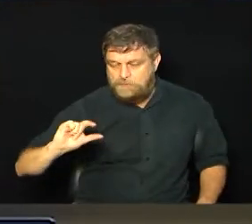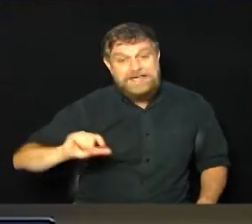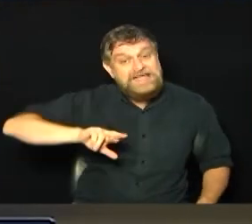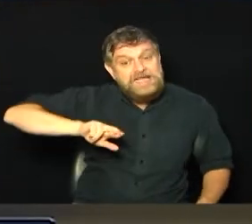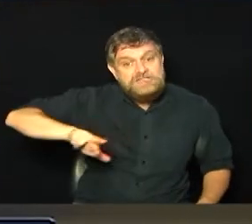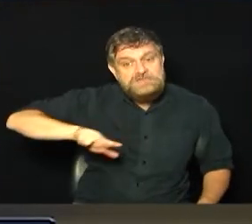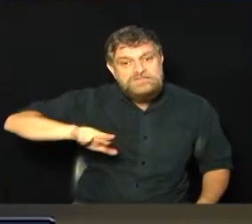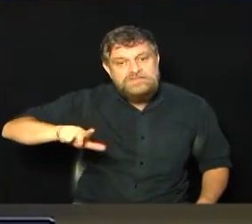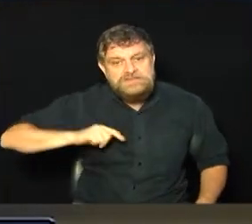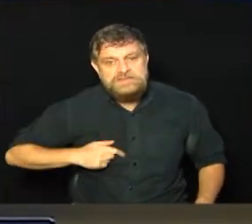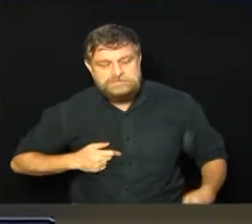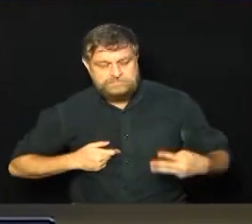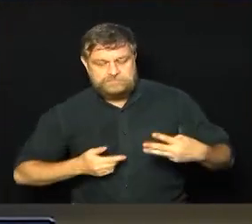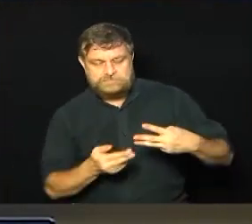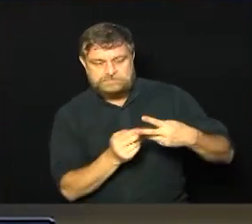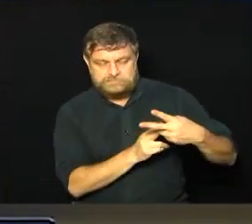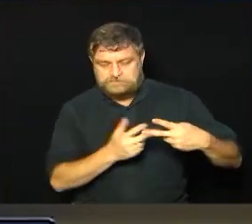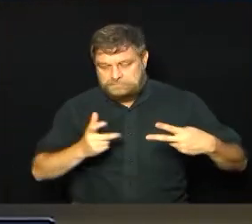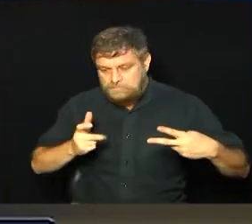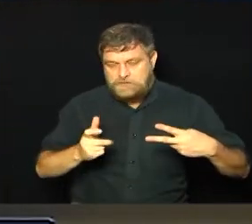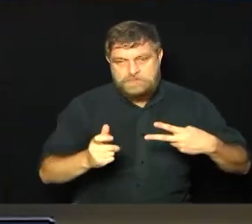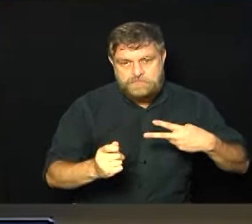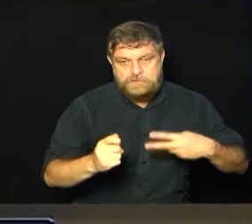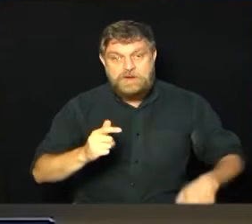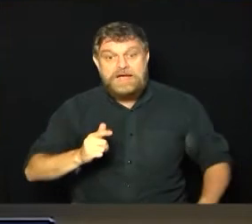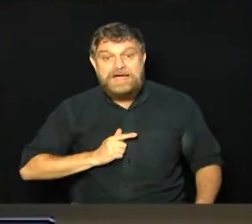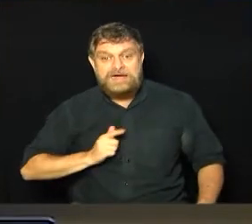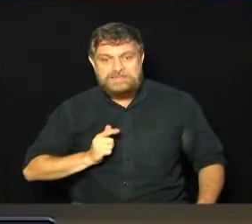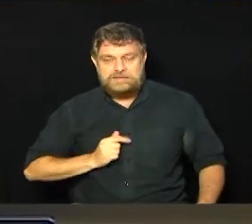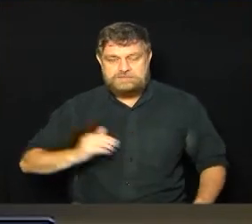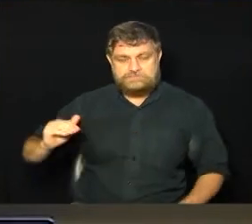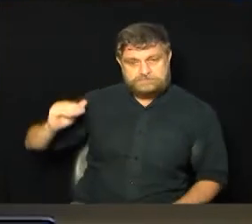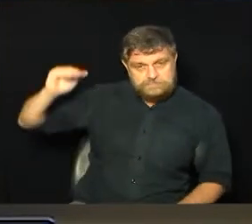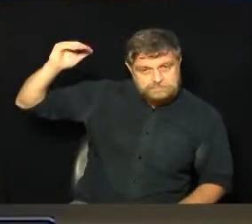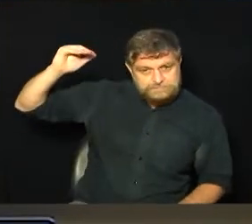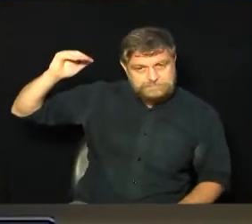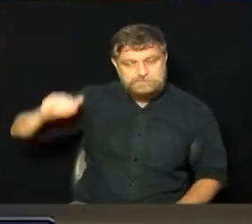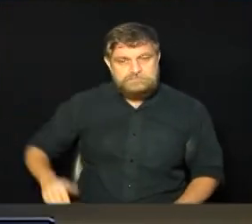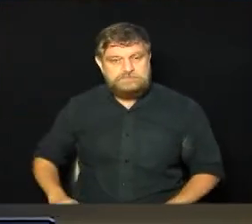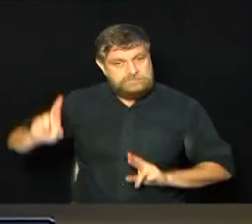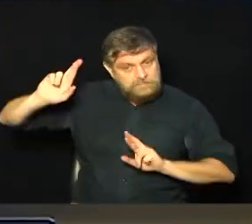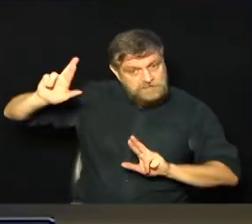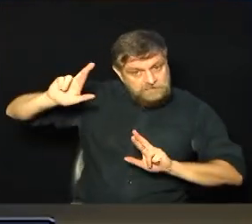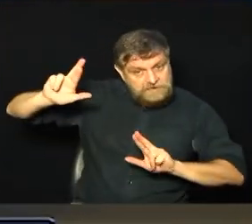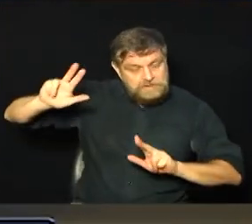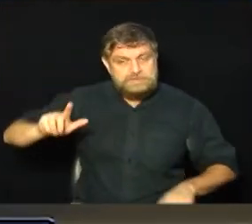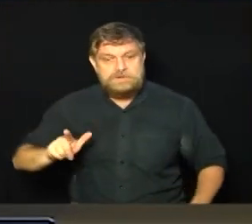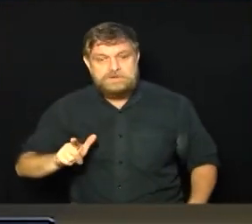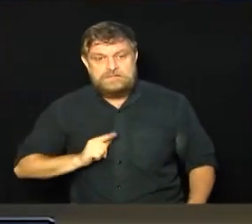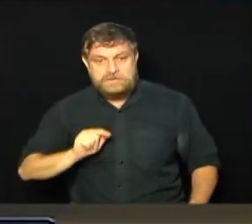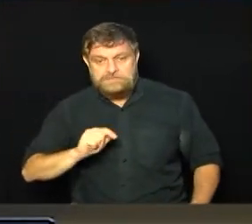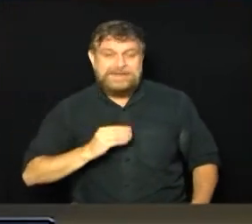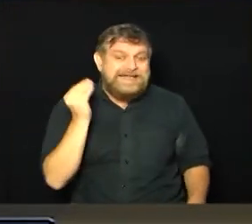equivalente a um terço da dose da vacina que é aplicada nos adultos. E isso foi